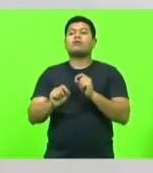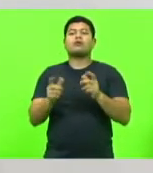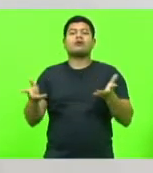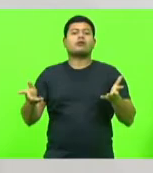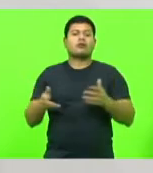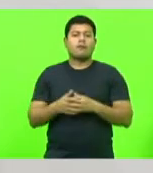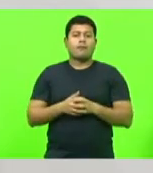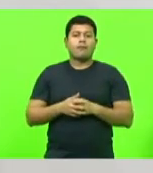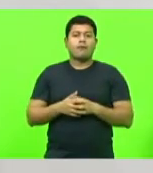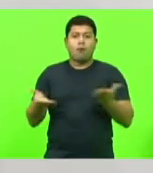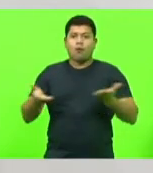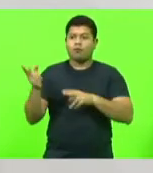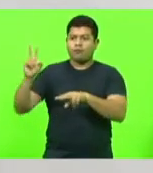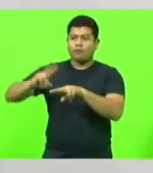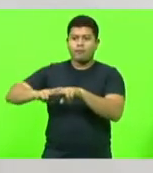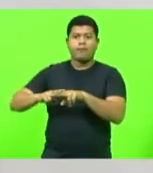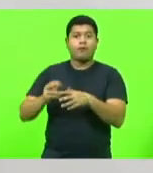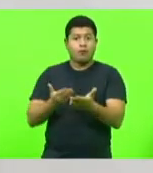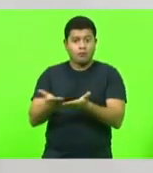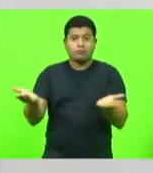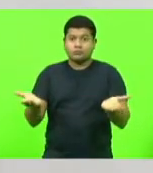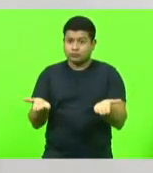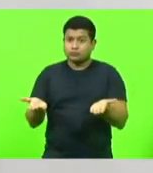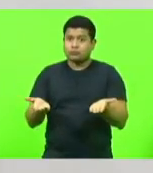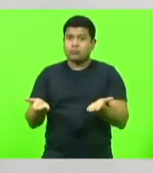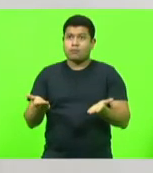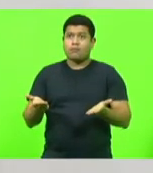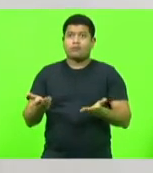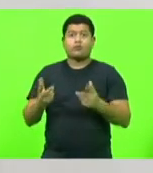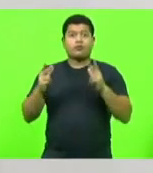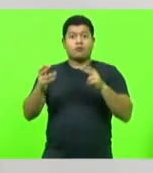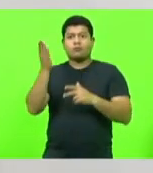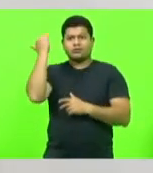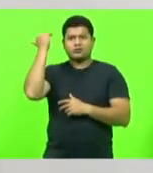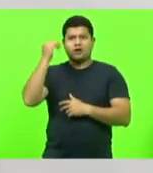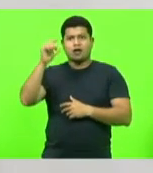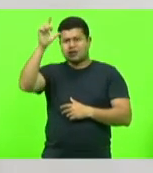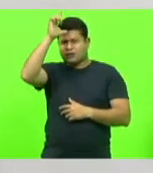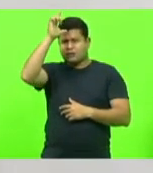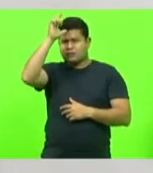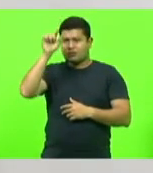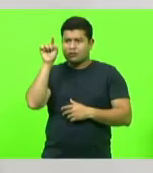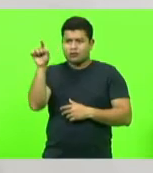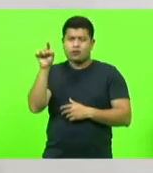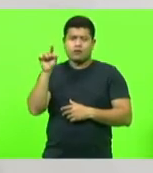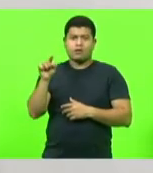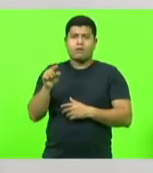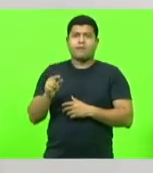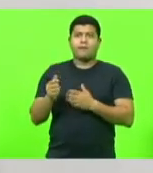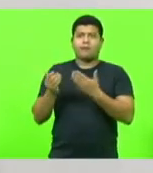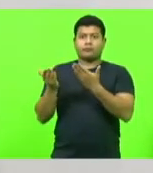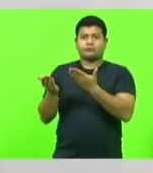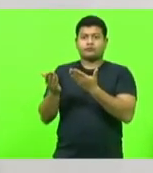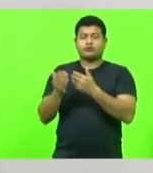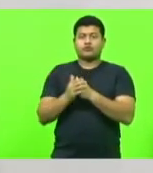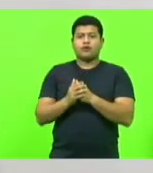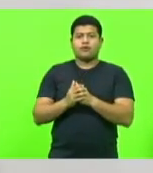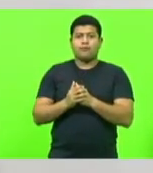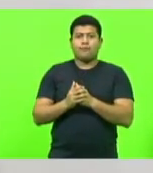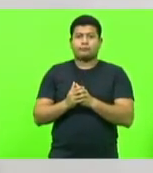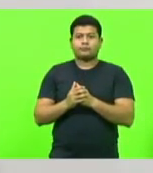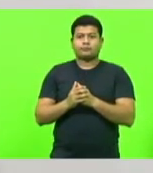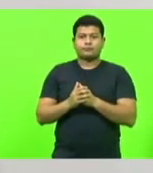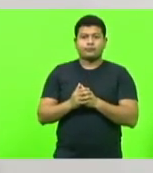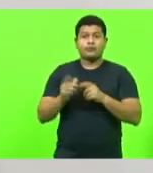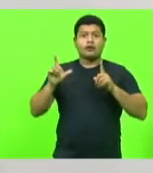hoje prendem, começa assim, nós vimos isso com os judeus na Alemanha, olha, nós vamos só colocar vocês num gueto, mas é para a segurança